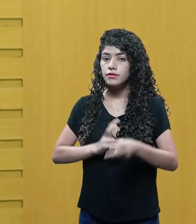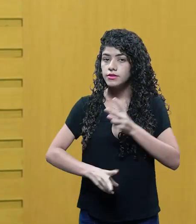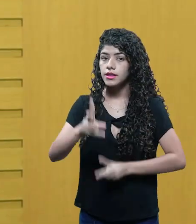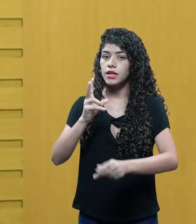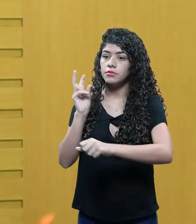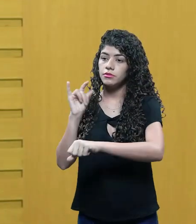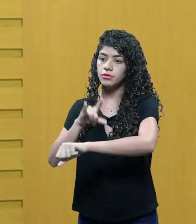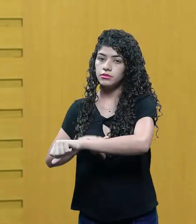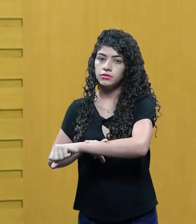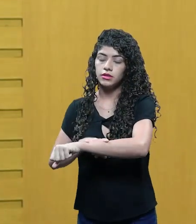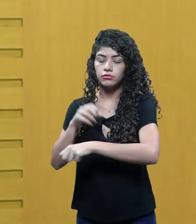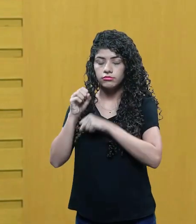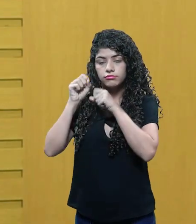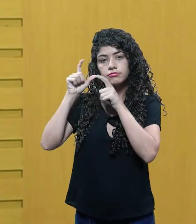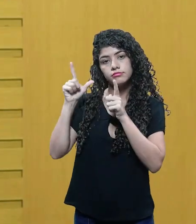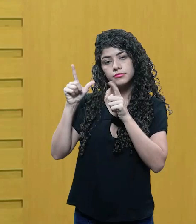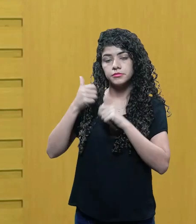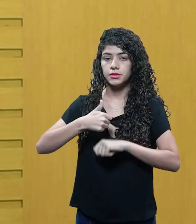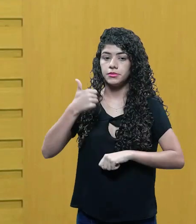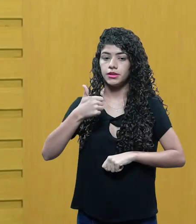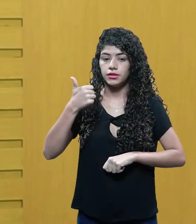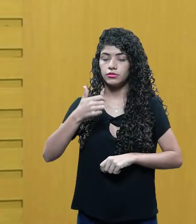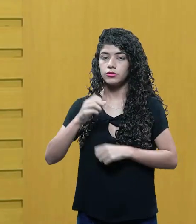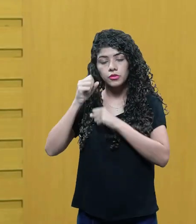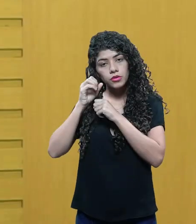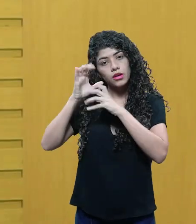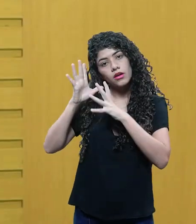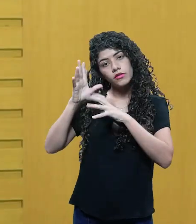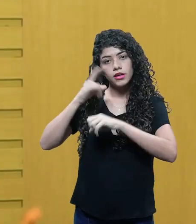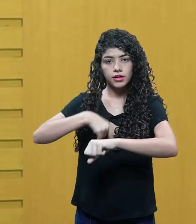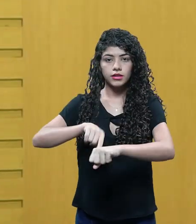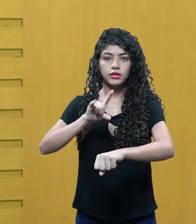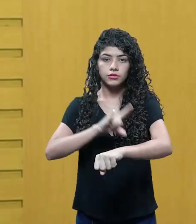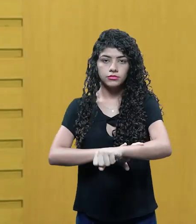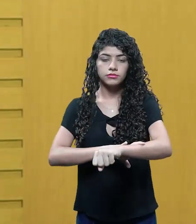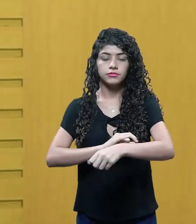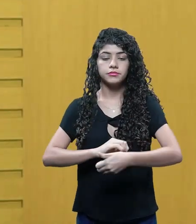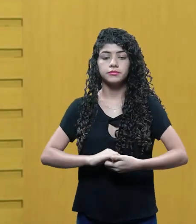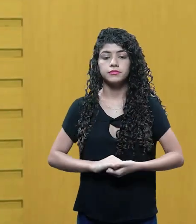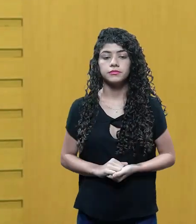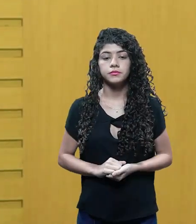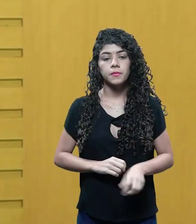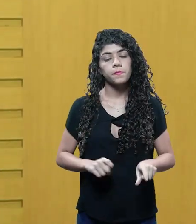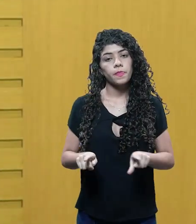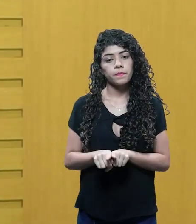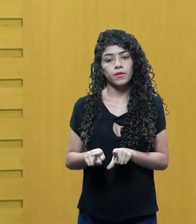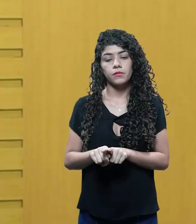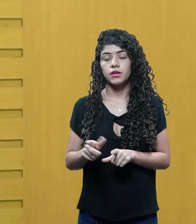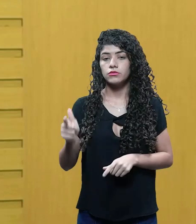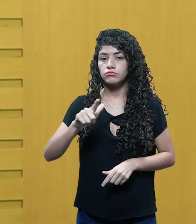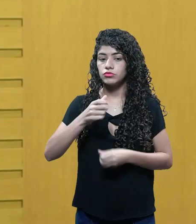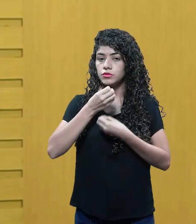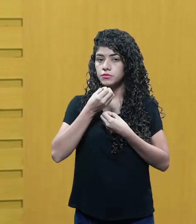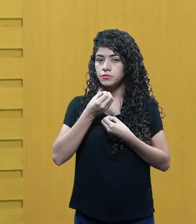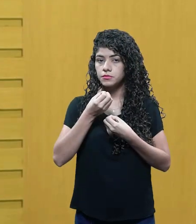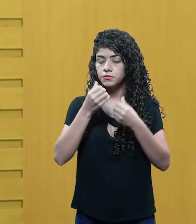personagem sempre ia ao banheiro quando acordava. A primeira ação que ele fazia quando acordava era ir ao banheiro. Aqui eu também estou citando,